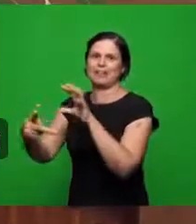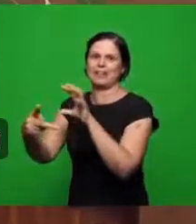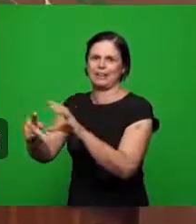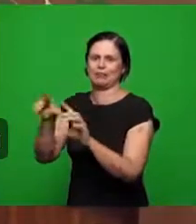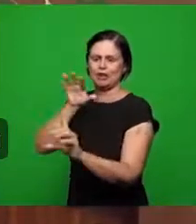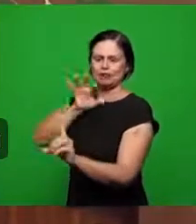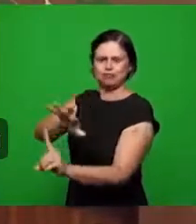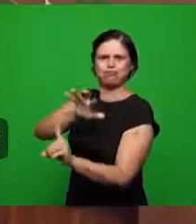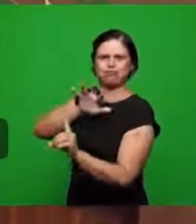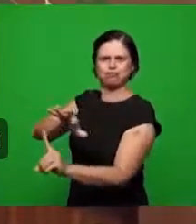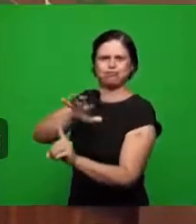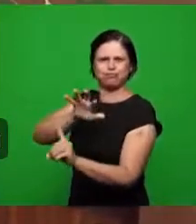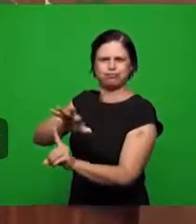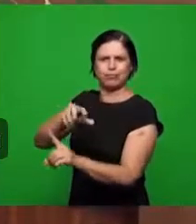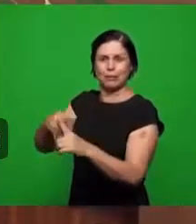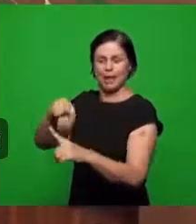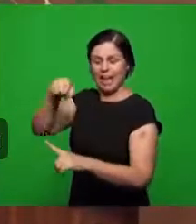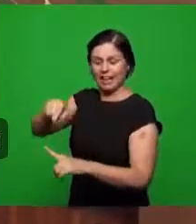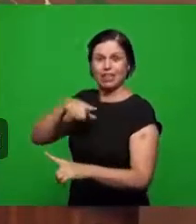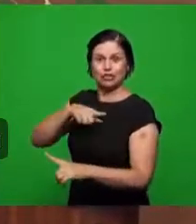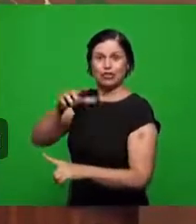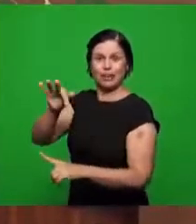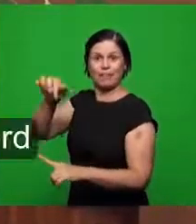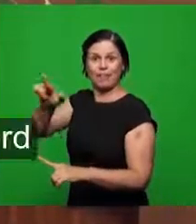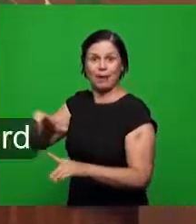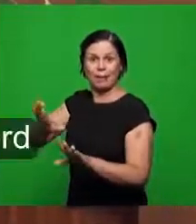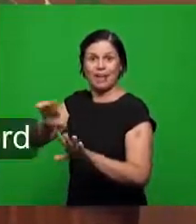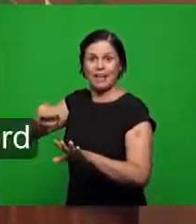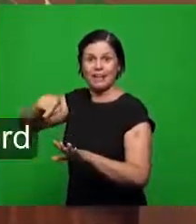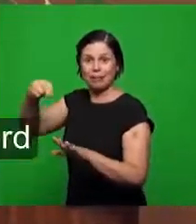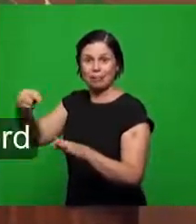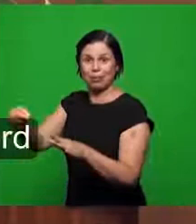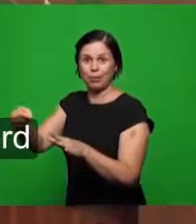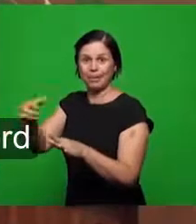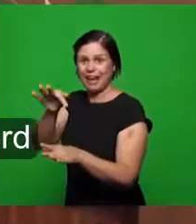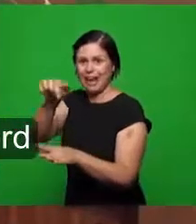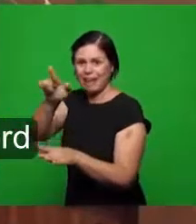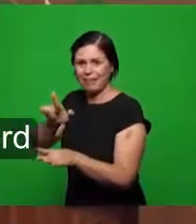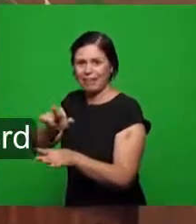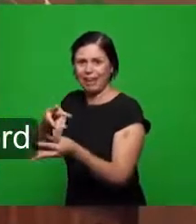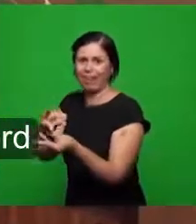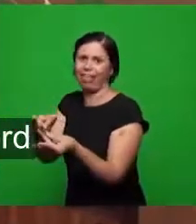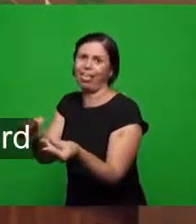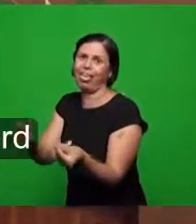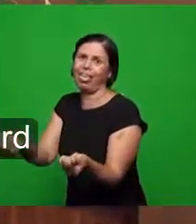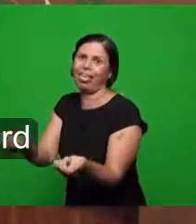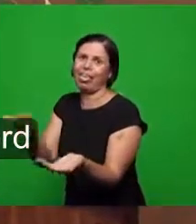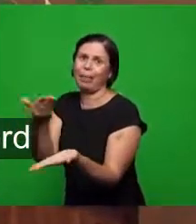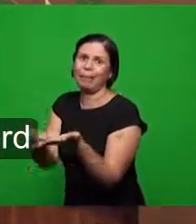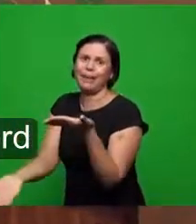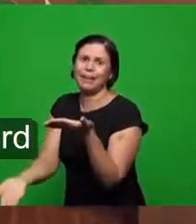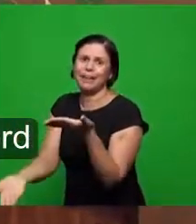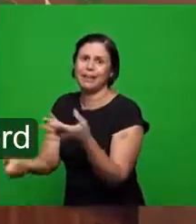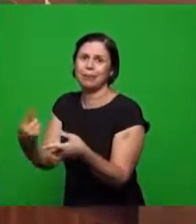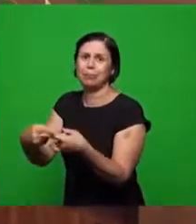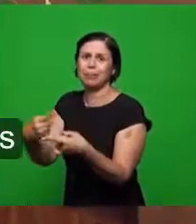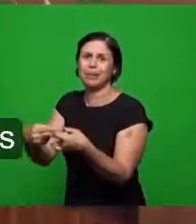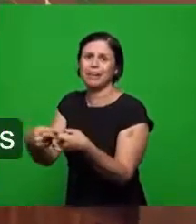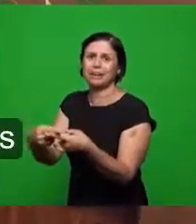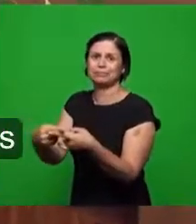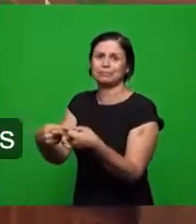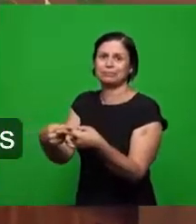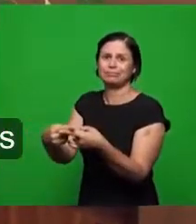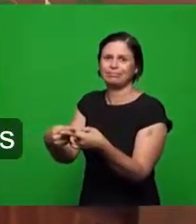juntamente com a fé quando a fé desaparece que é a vida que estava na palavra